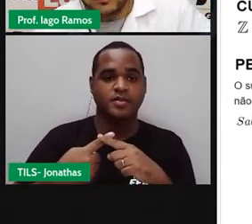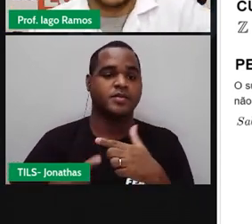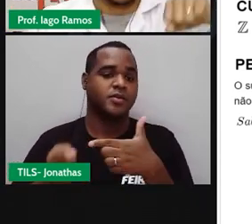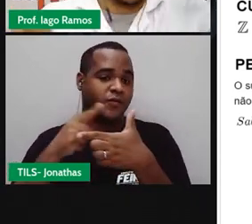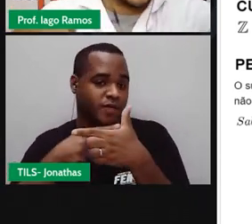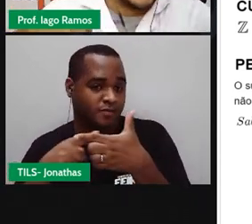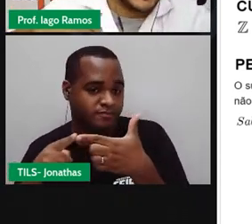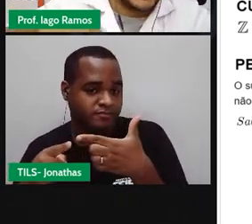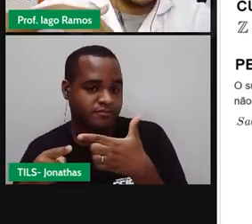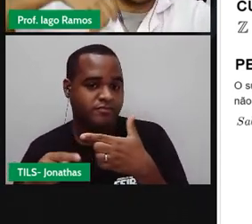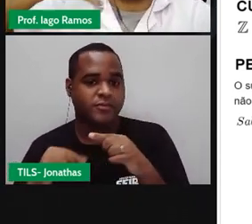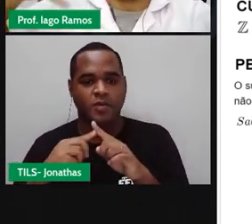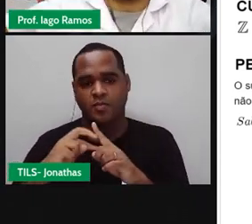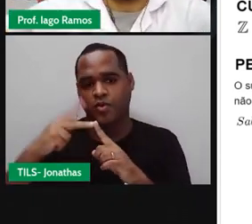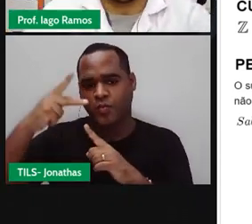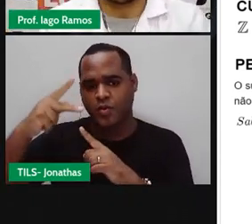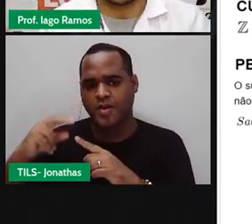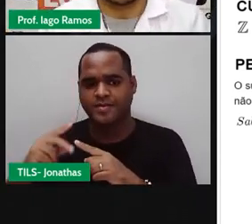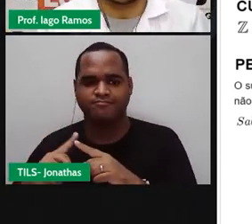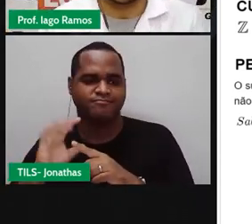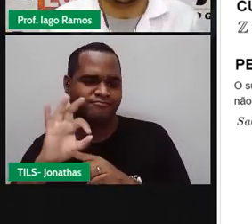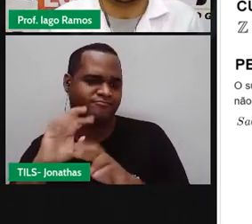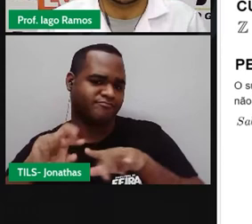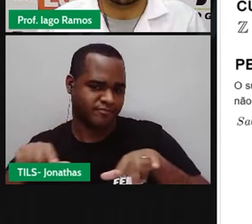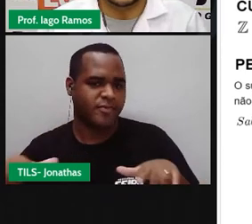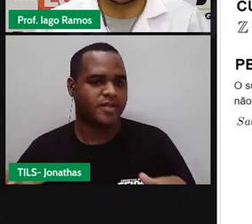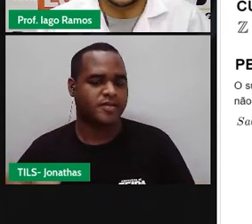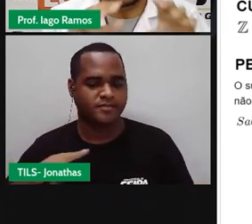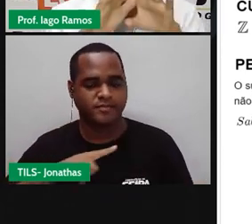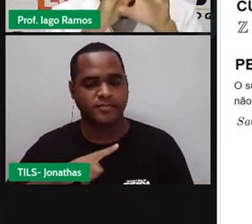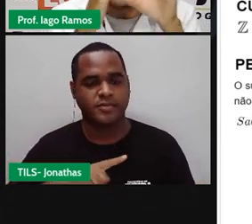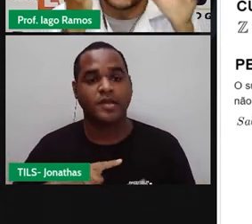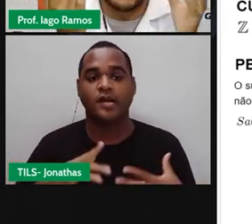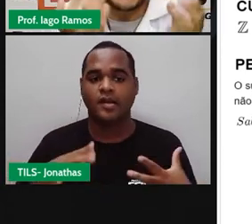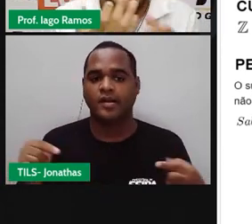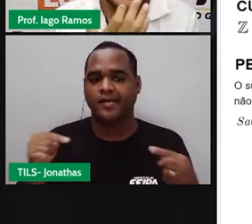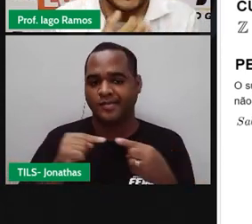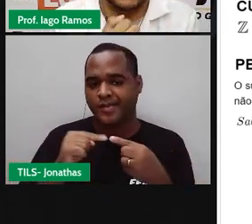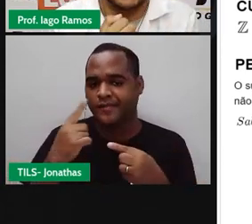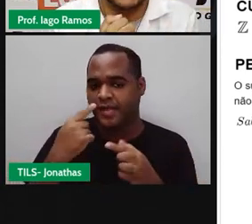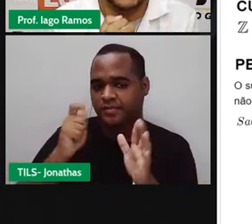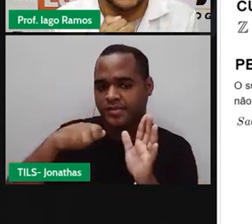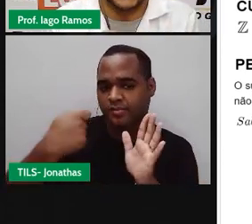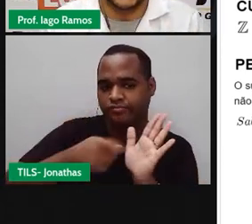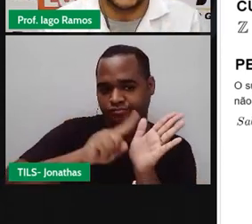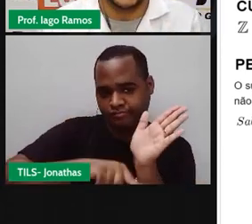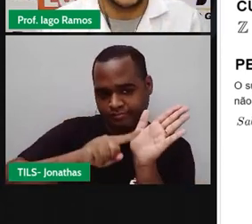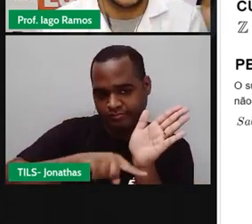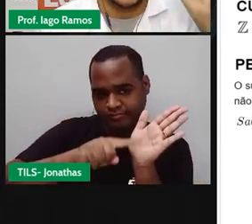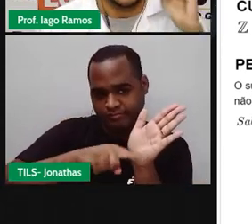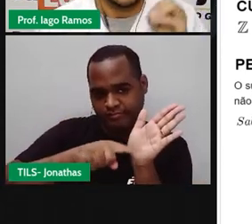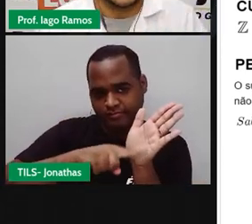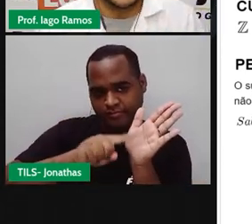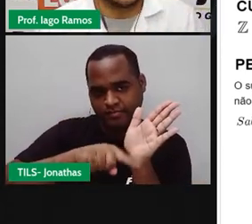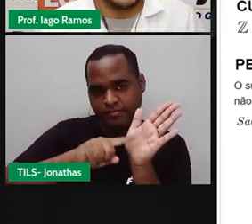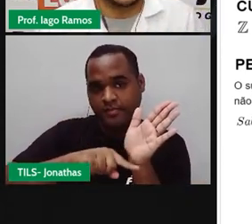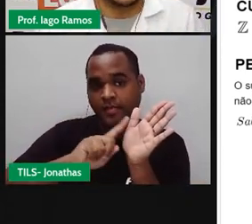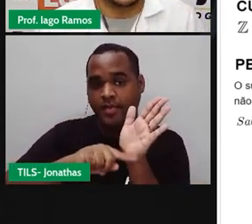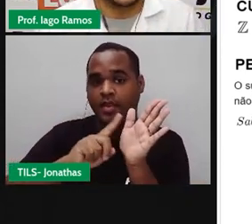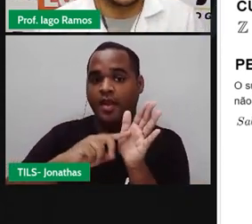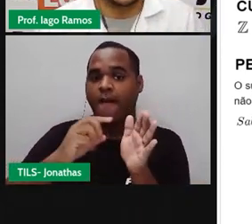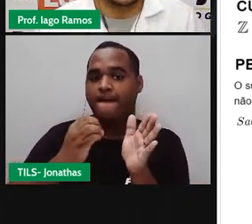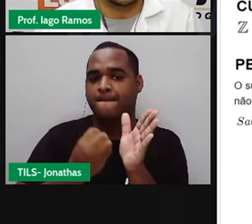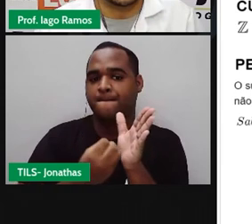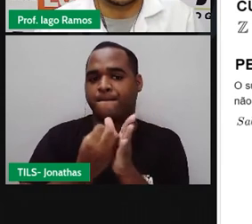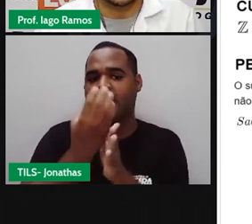divisão, potenciação, radiciação e assim vai. Mas vamos pegar a subtração. Ó, o surgimento